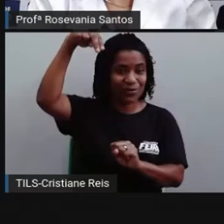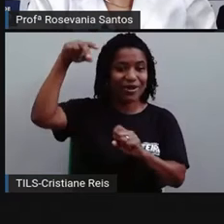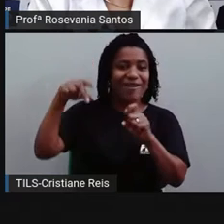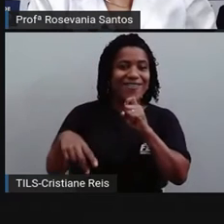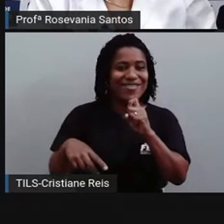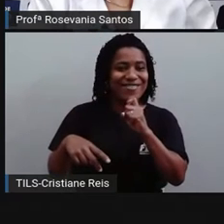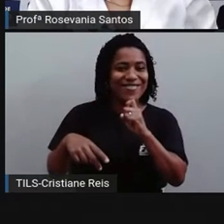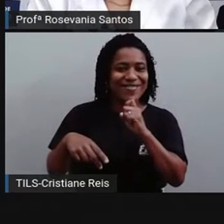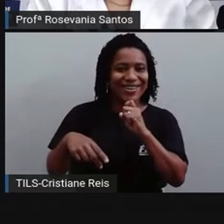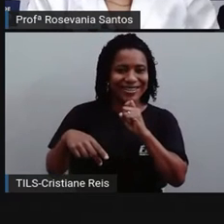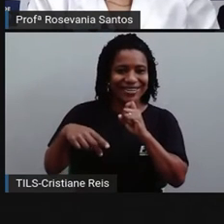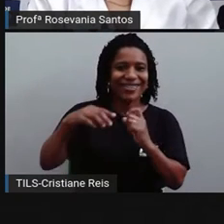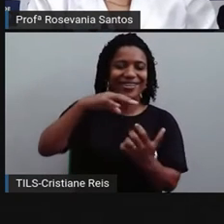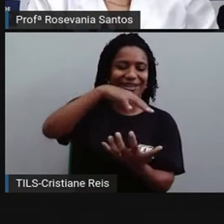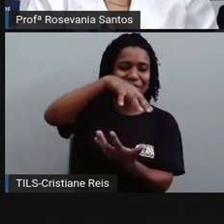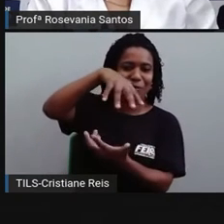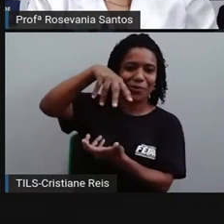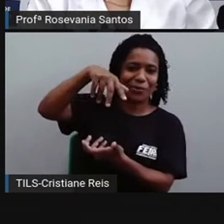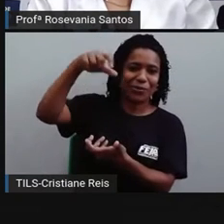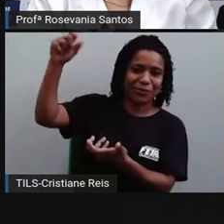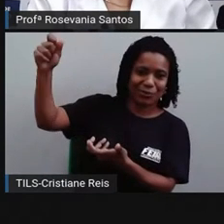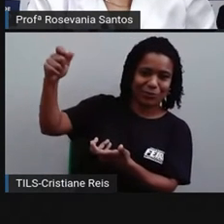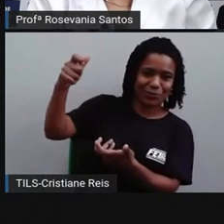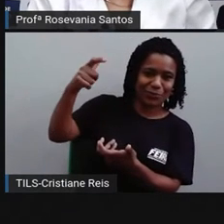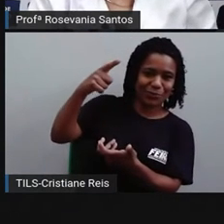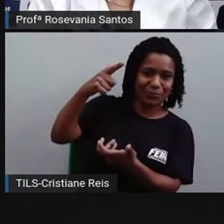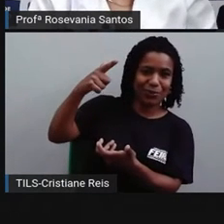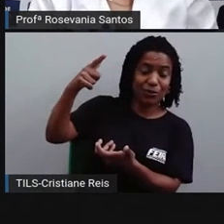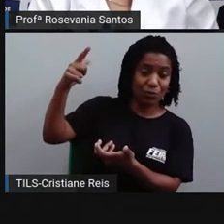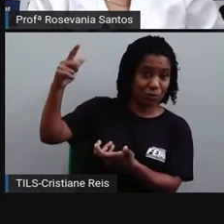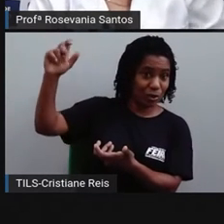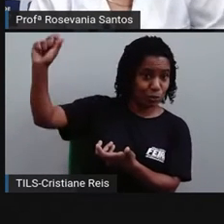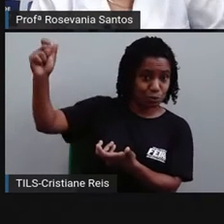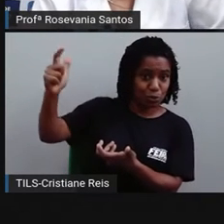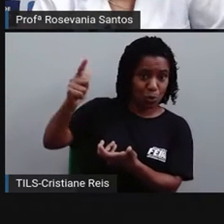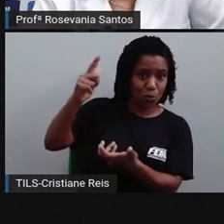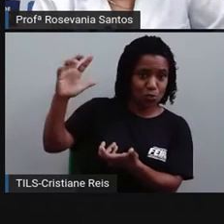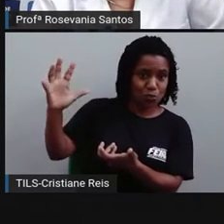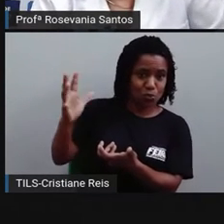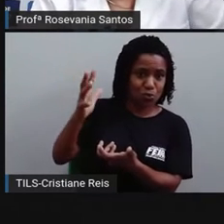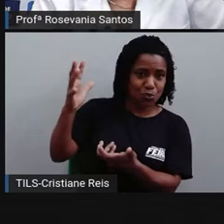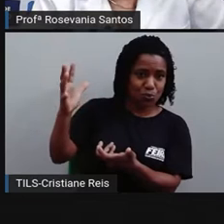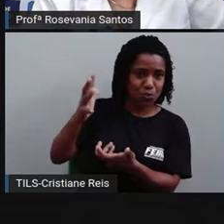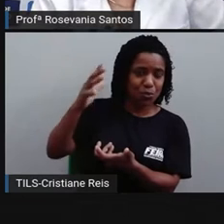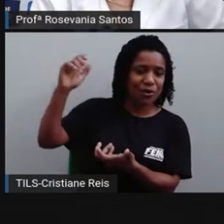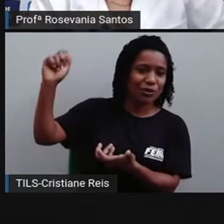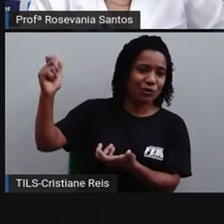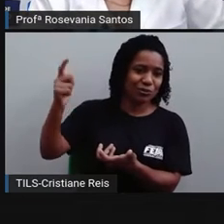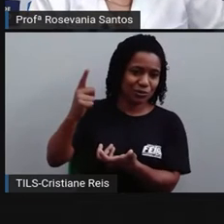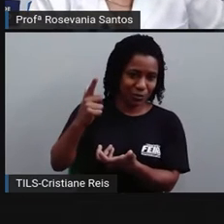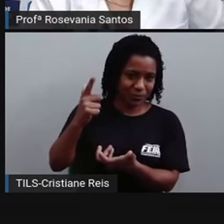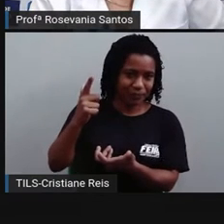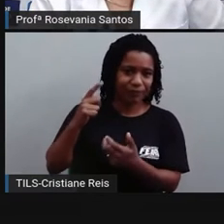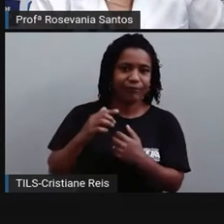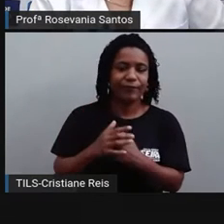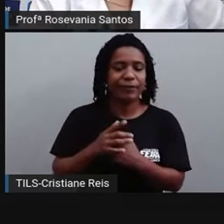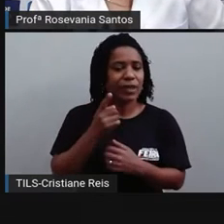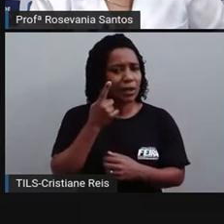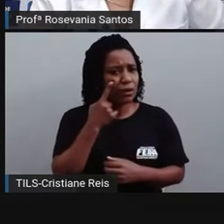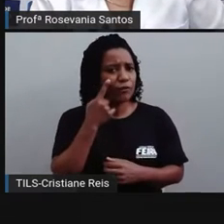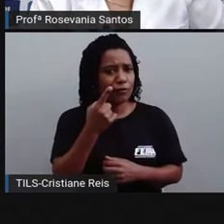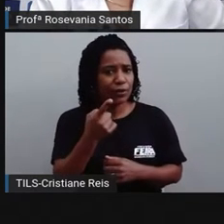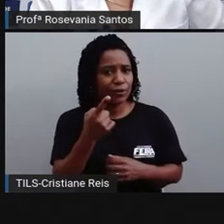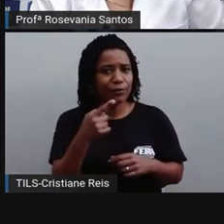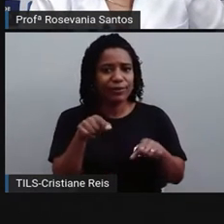pelo fato de ter uma sombra maior aqui. Vamos dizer assim, os dias são menores. Bom, vocês estão percebendo